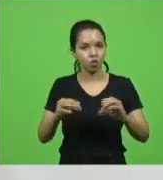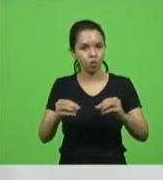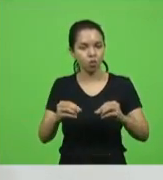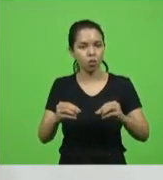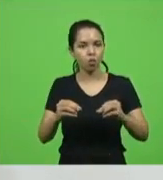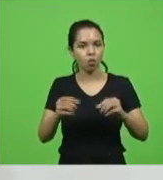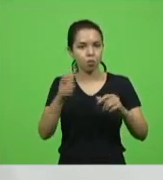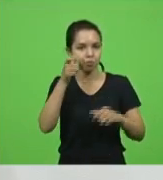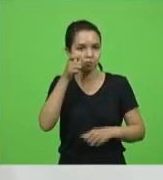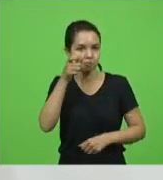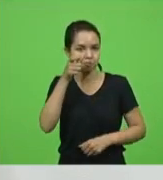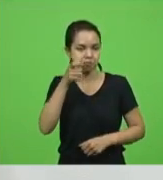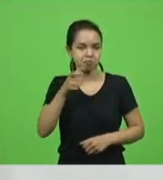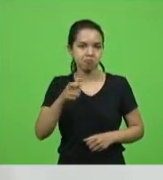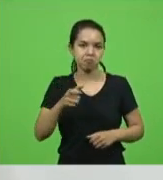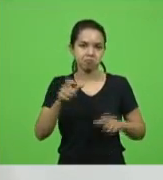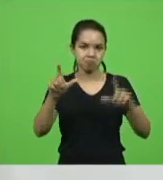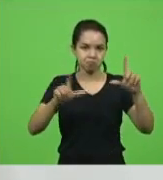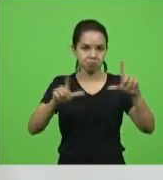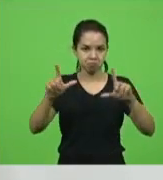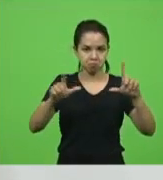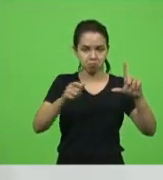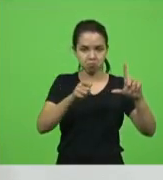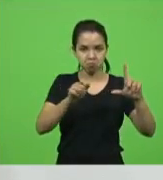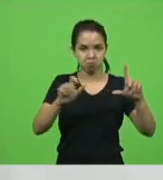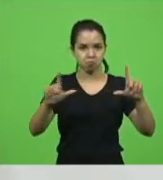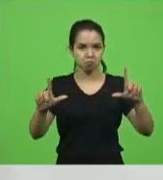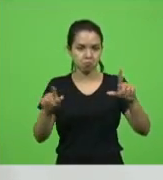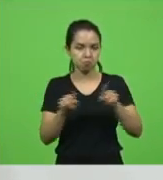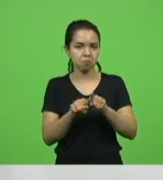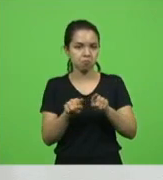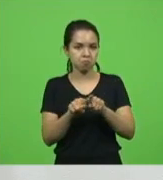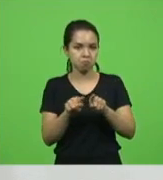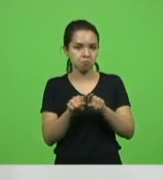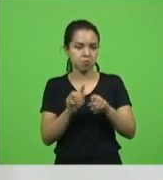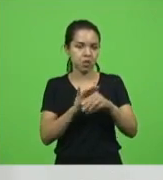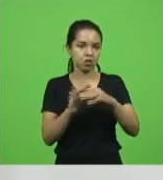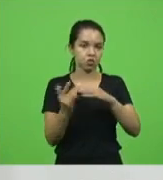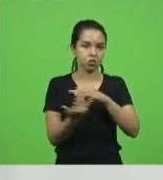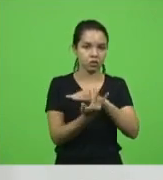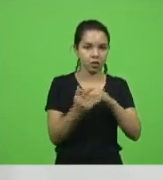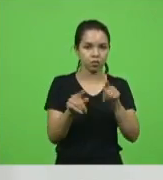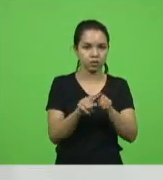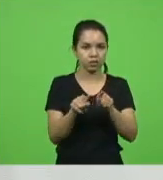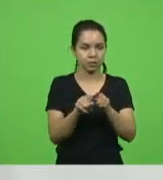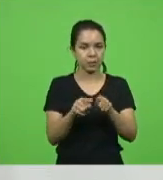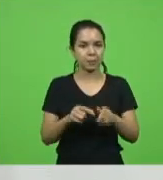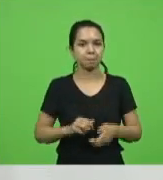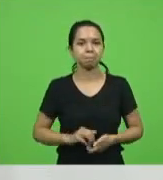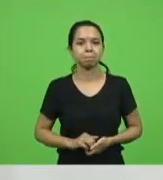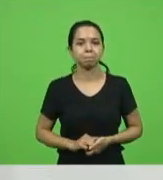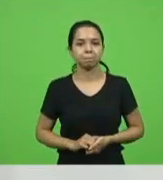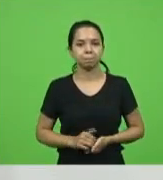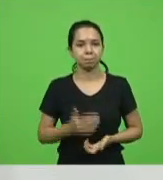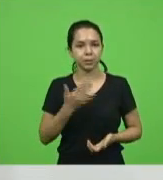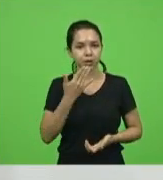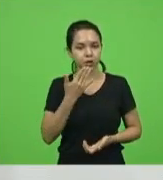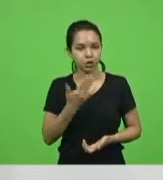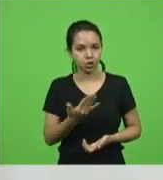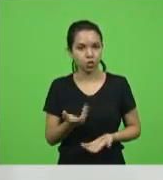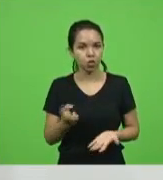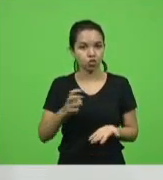pelo canal da LESC e pelas nossas redes sociais também. Fiz um pedido hoje de manhã na